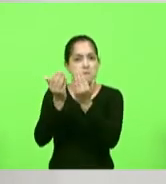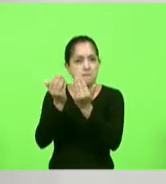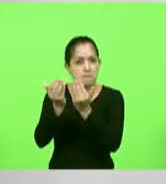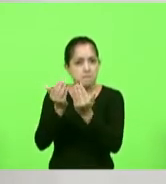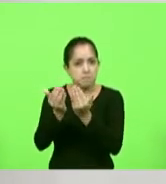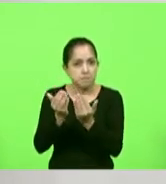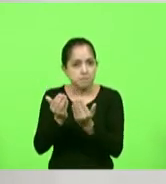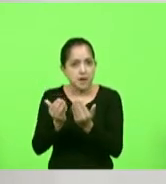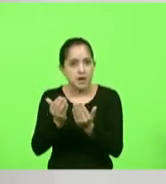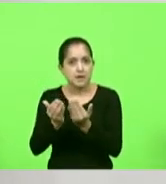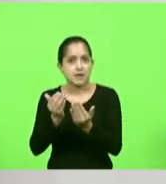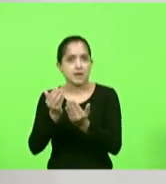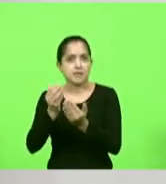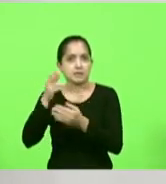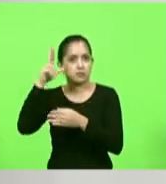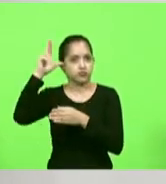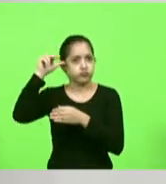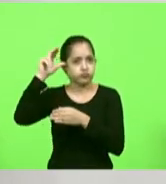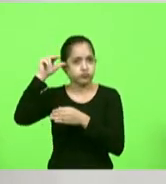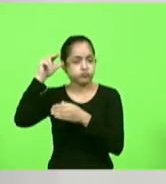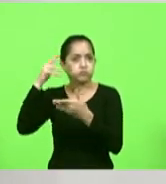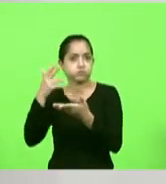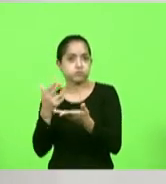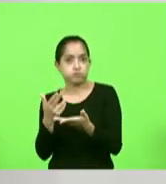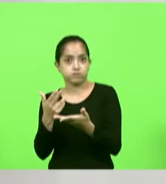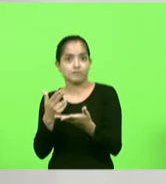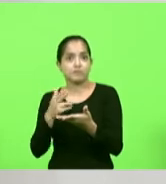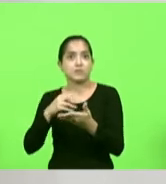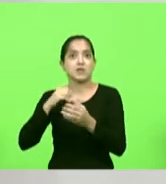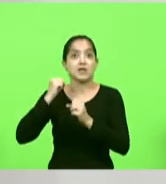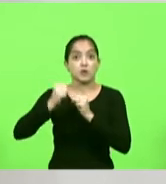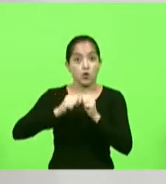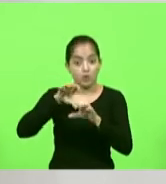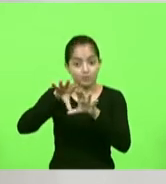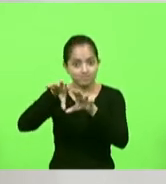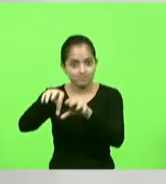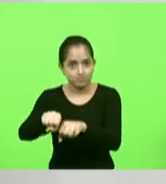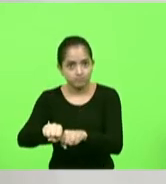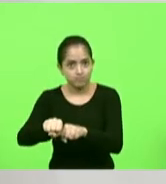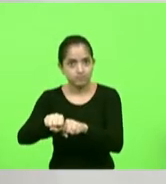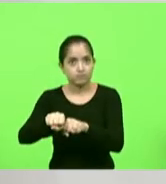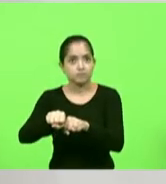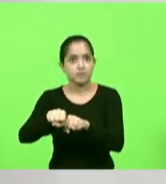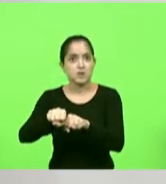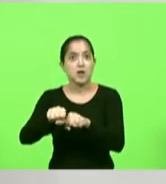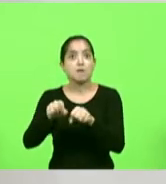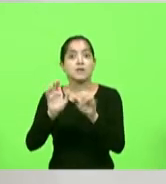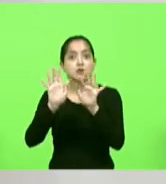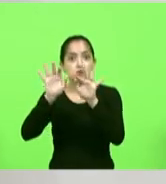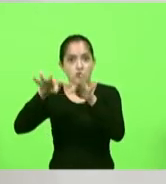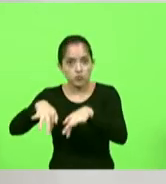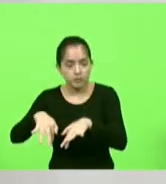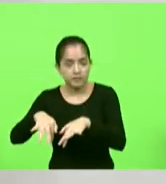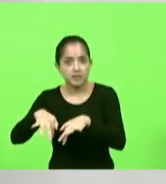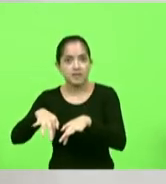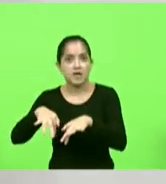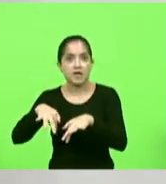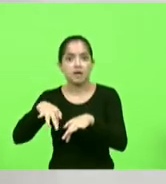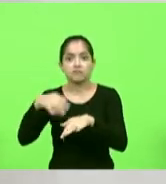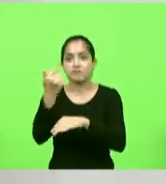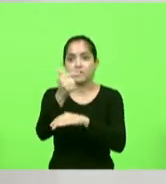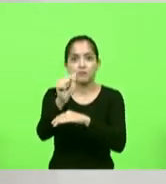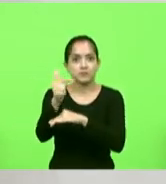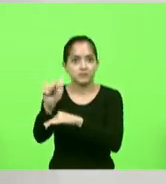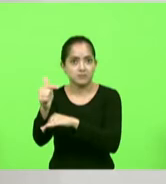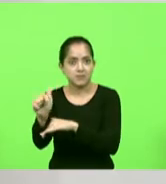coelho e puxam com um sistema e ele corre corre corre para pegar aquele coelho no final da corrida não tem o coelho e